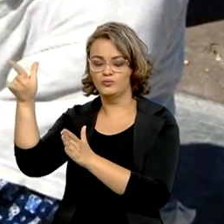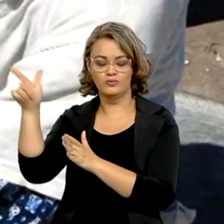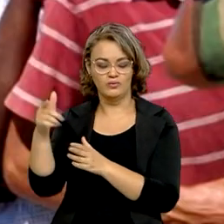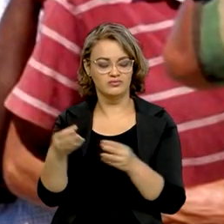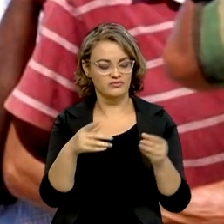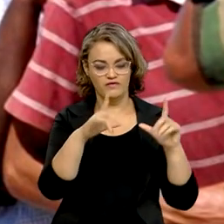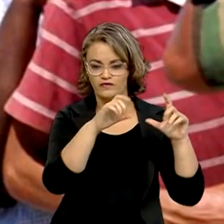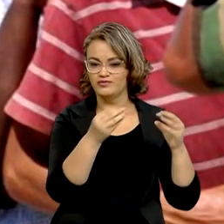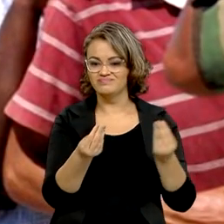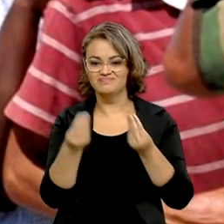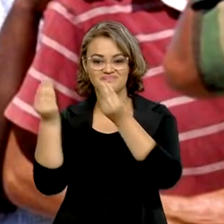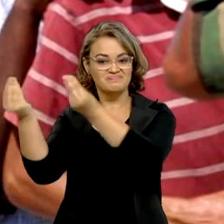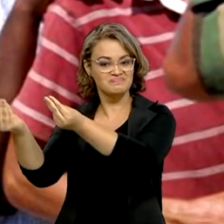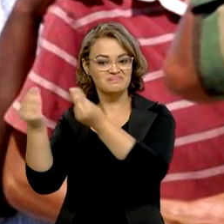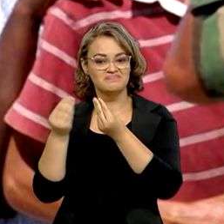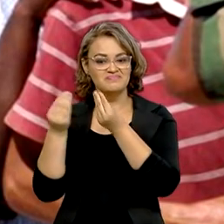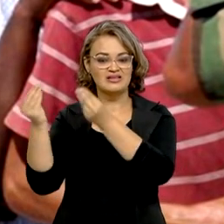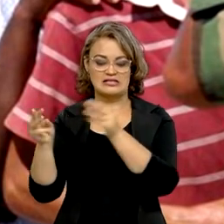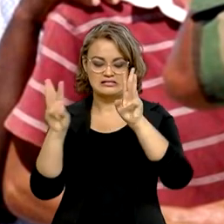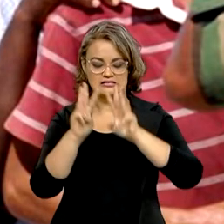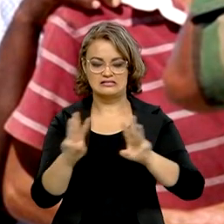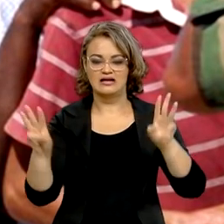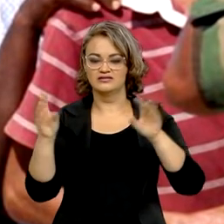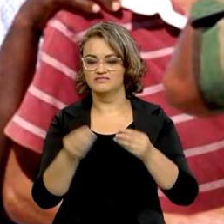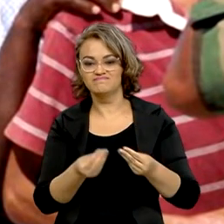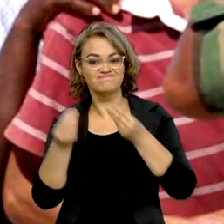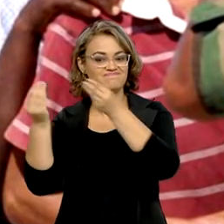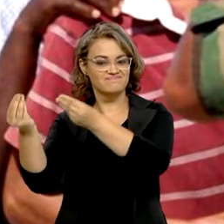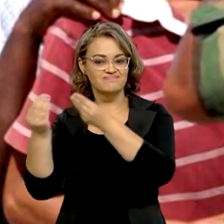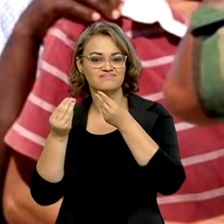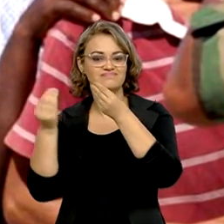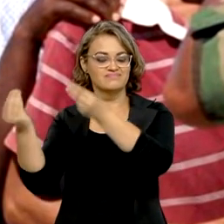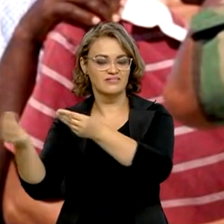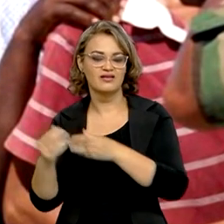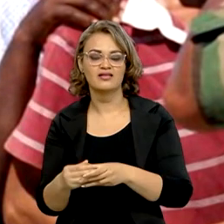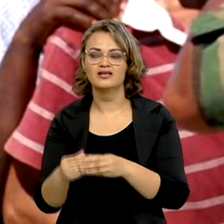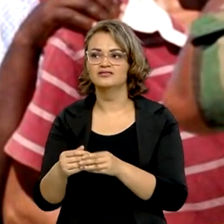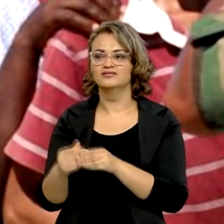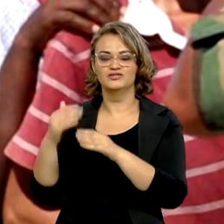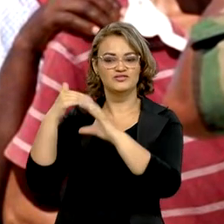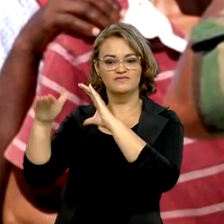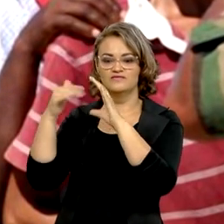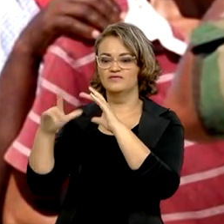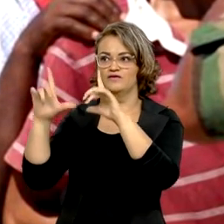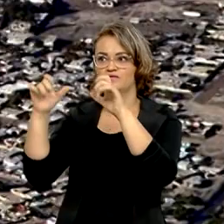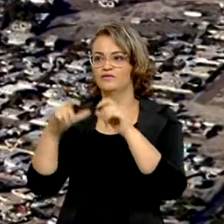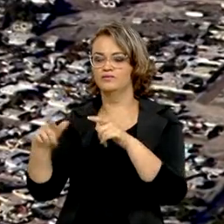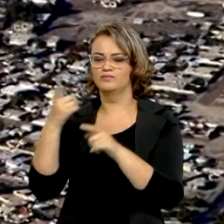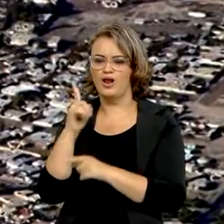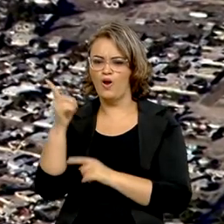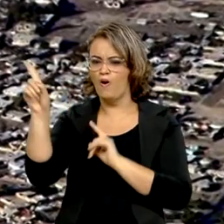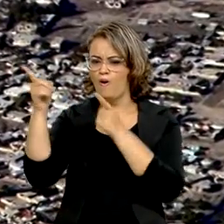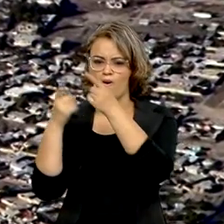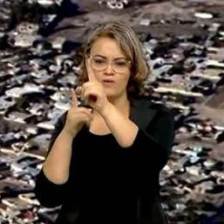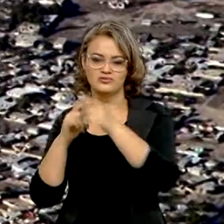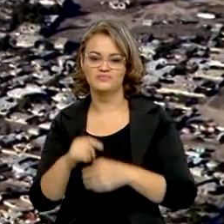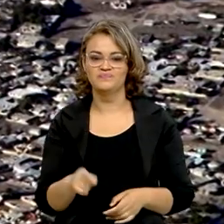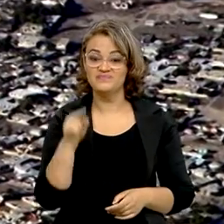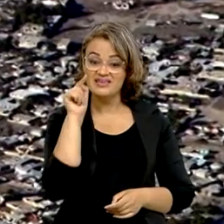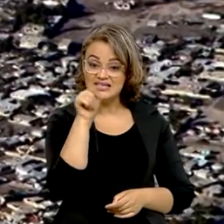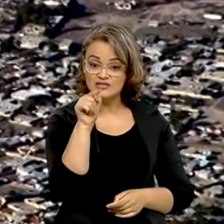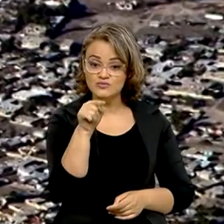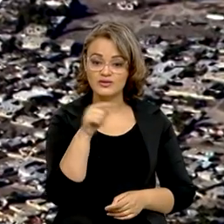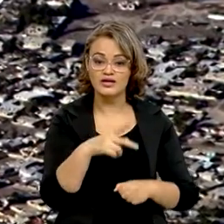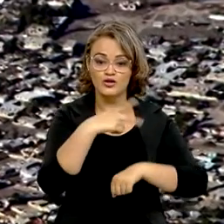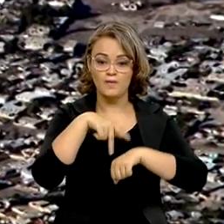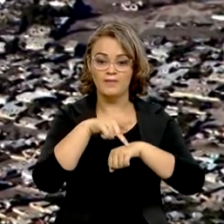jornais, né, os sites de mídia. A gente fica surpreso de onde o alcance da gente na fotografia. Essas imagens são do Haiti.